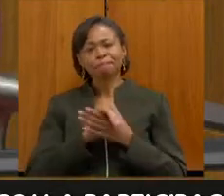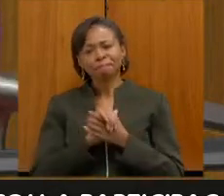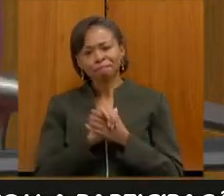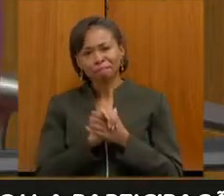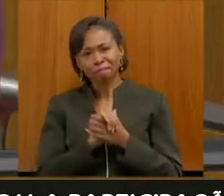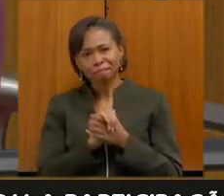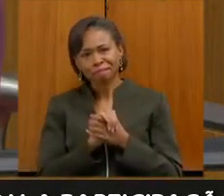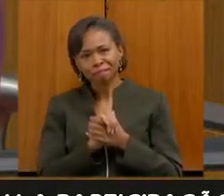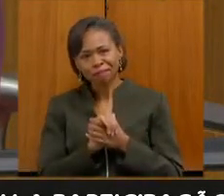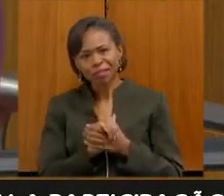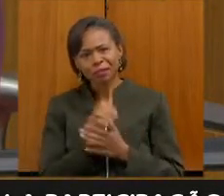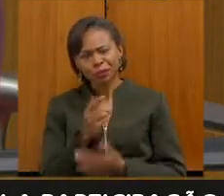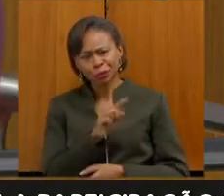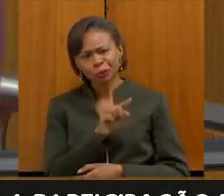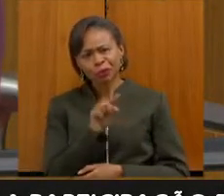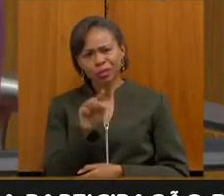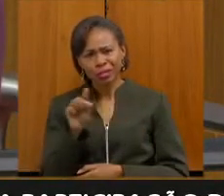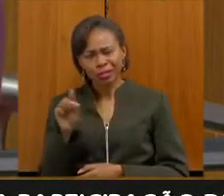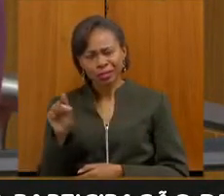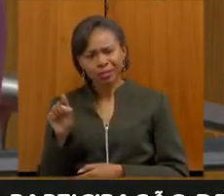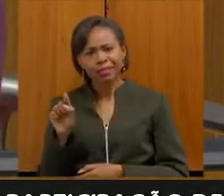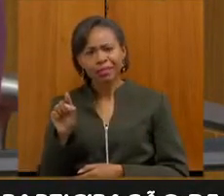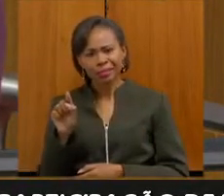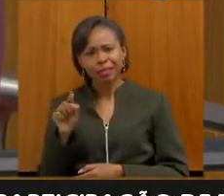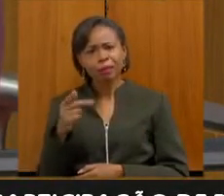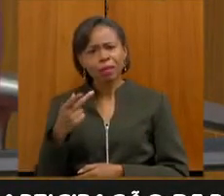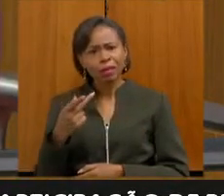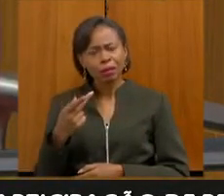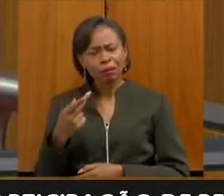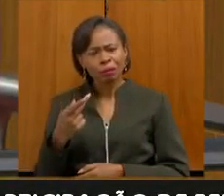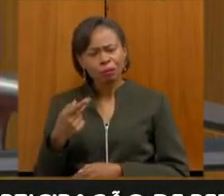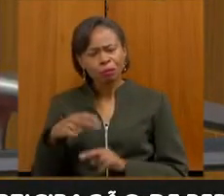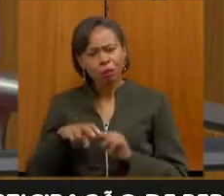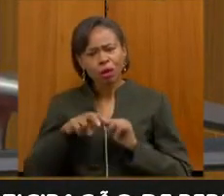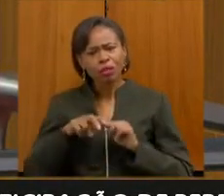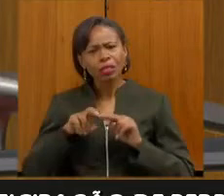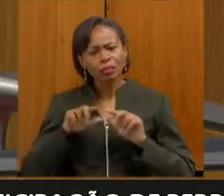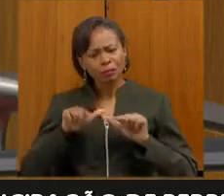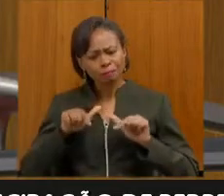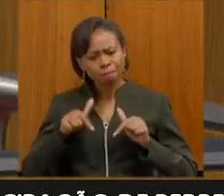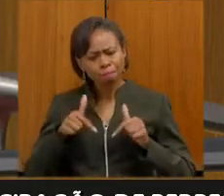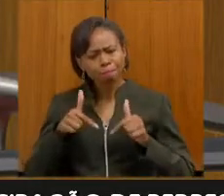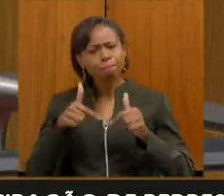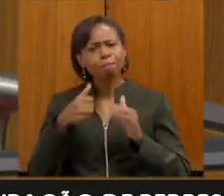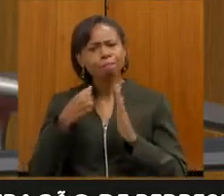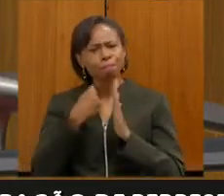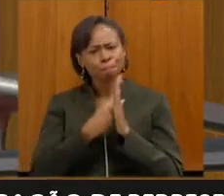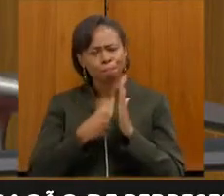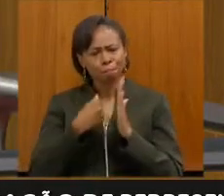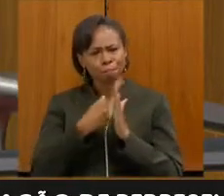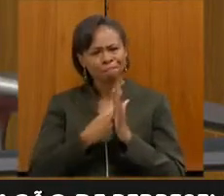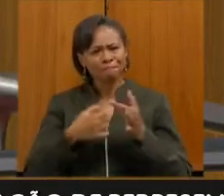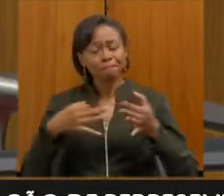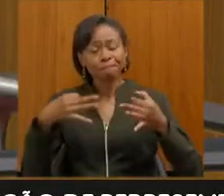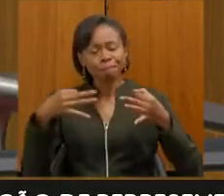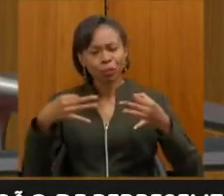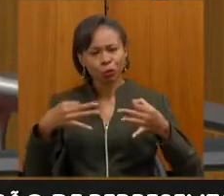e todo coração por esta luta que é tão nobre que é tão justa.